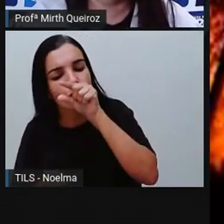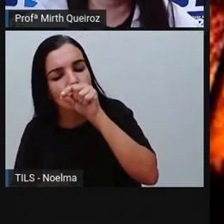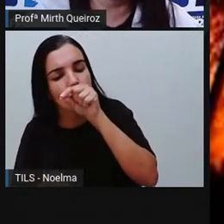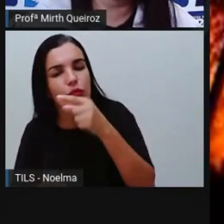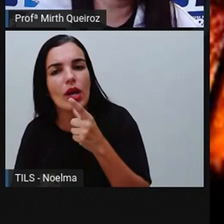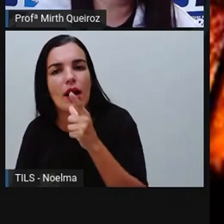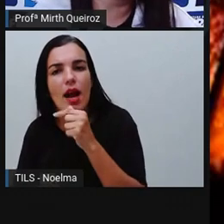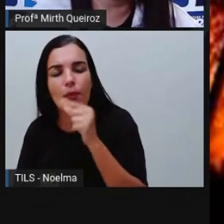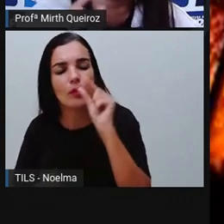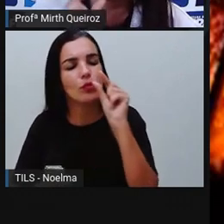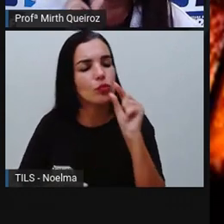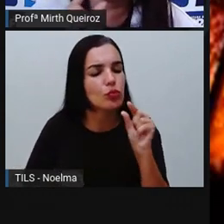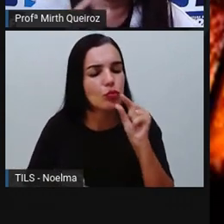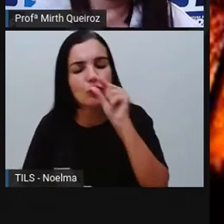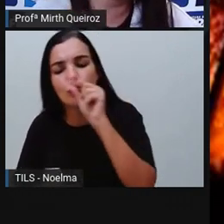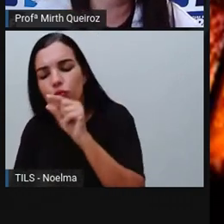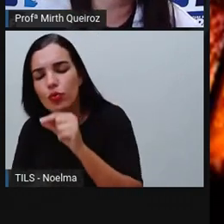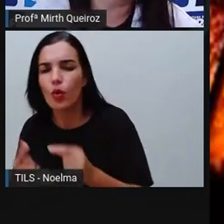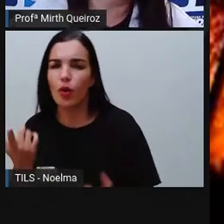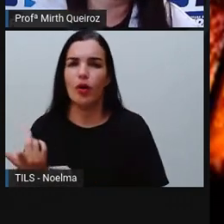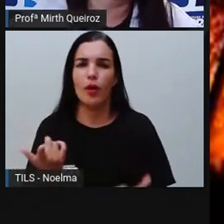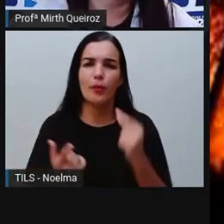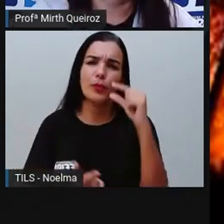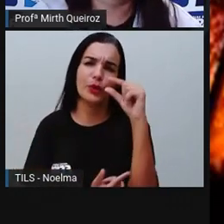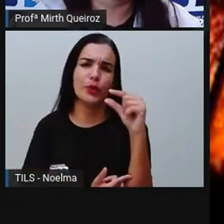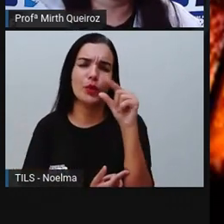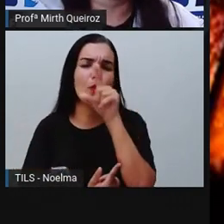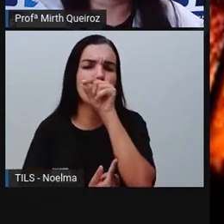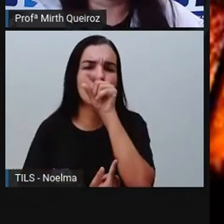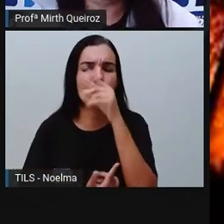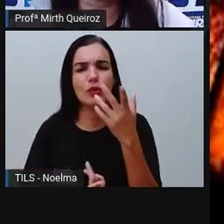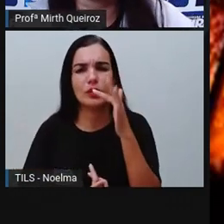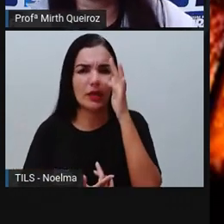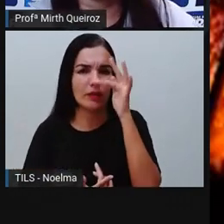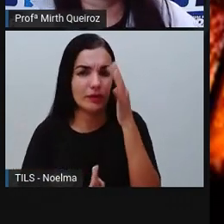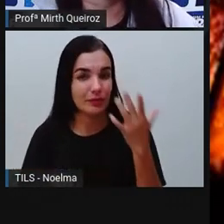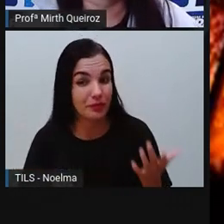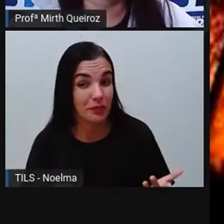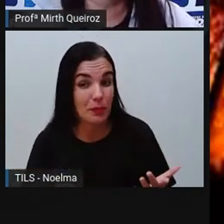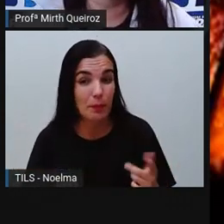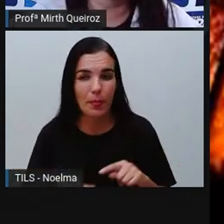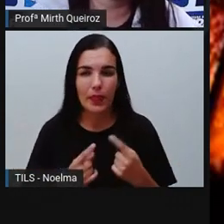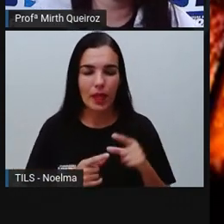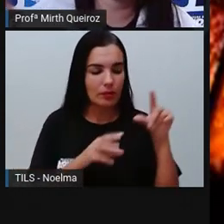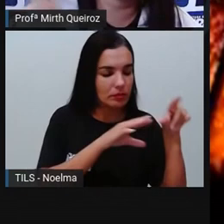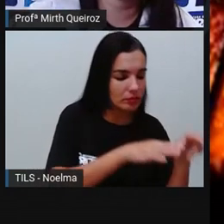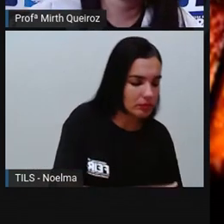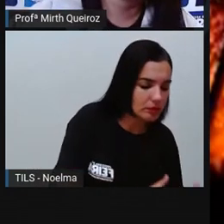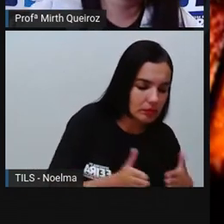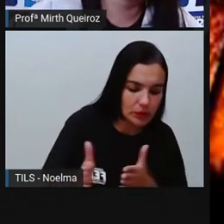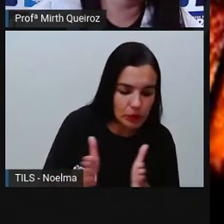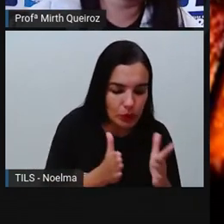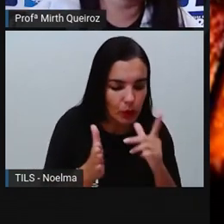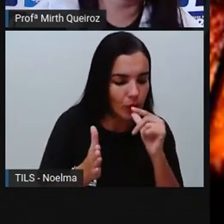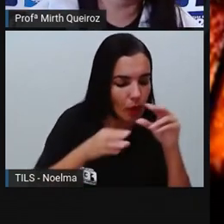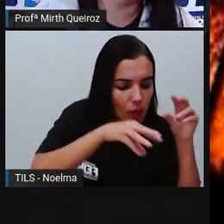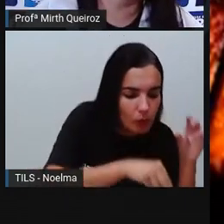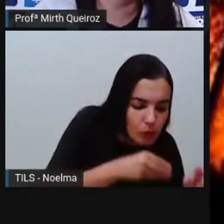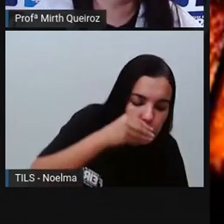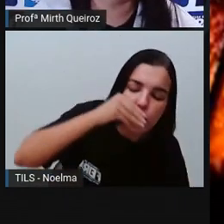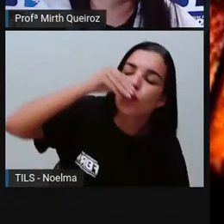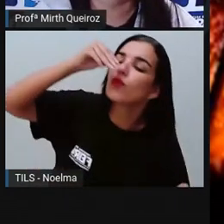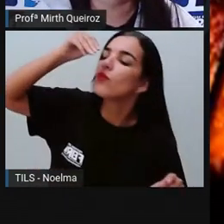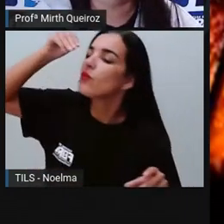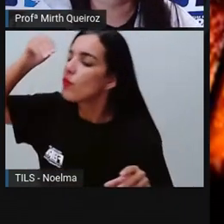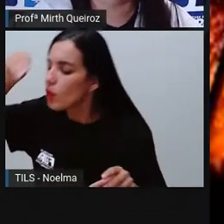Imagine aí o tamanho do bico de um Beija-Flo. E ele ia lá no rio, pegava uma gotinha de água, jogava lá na